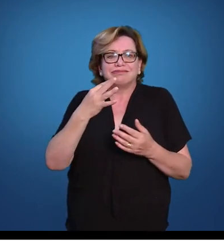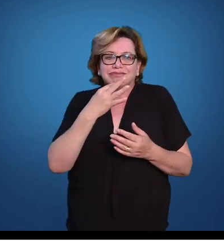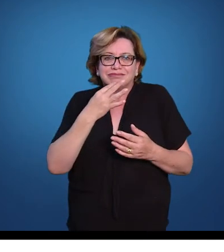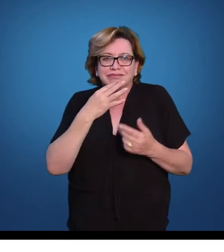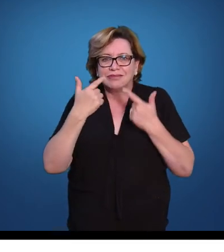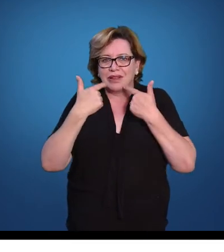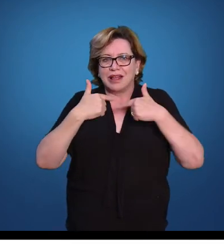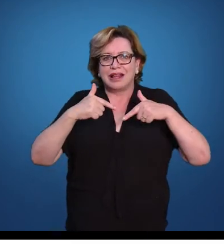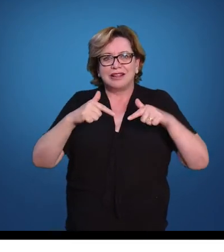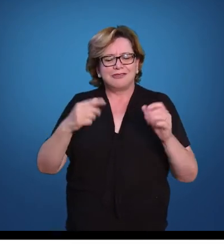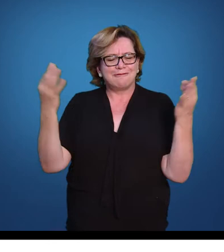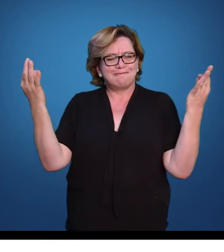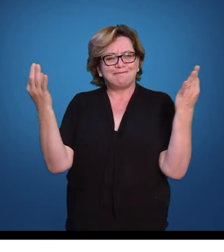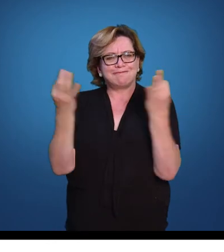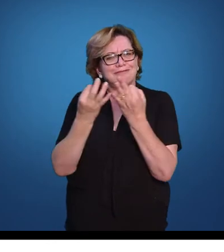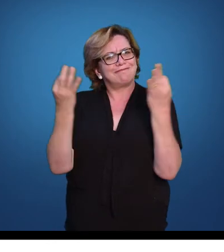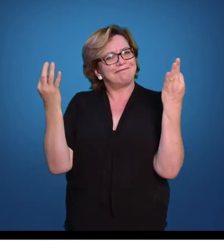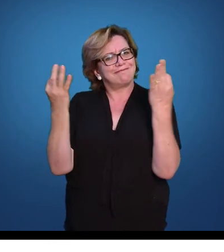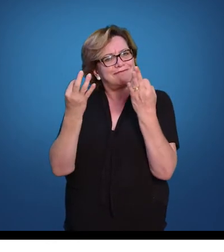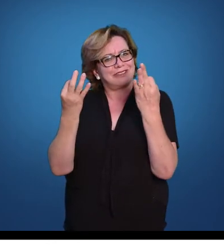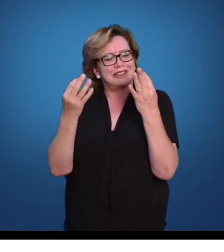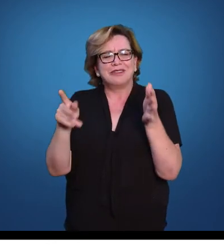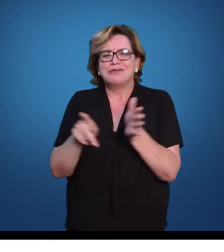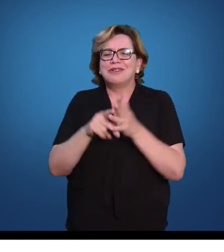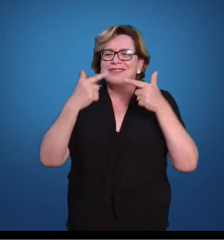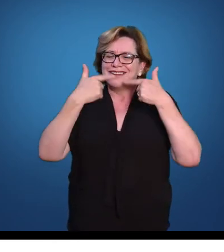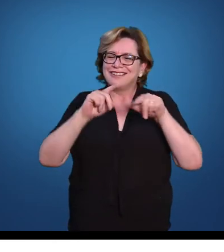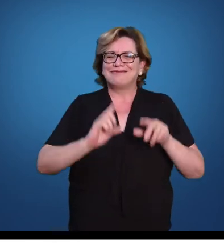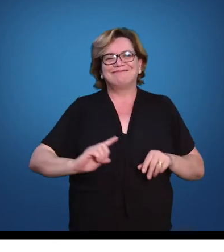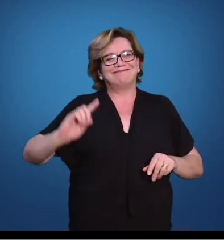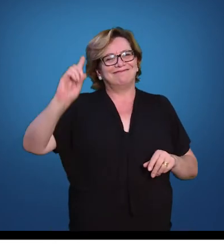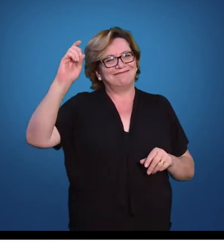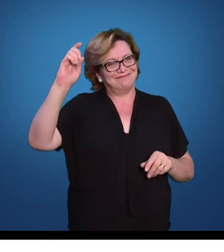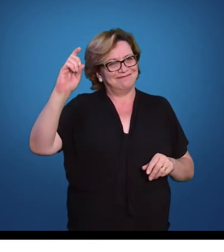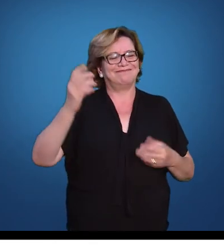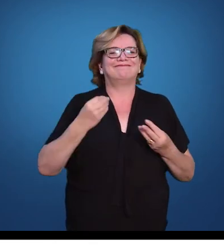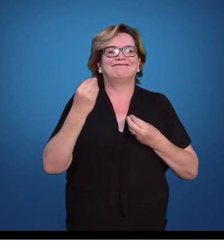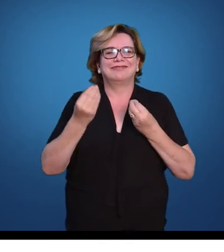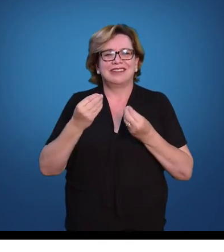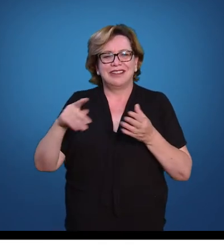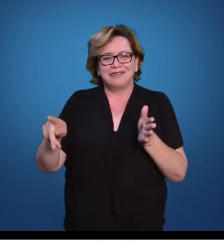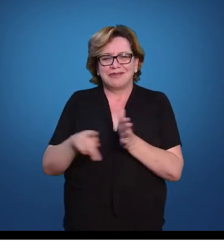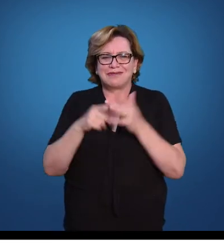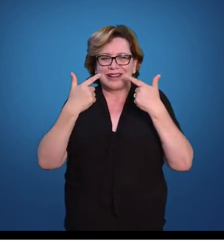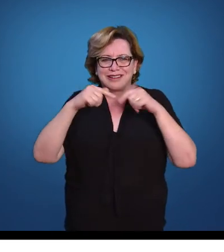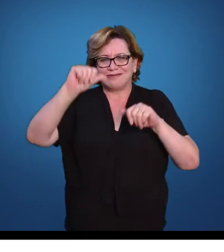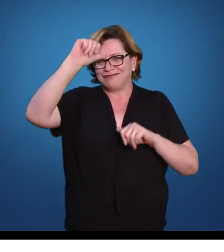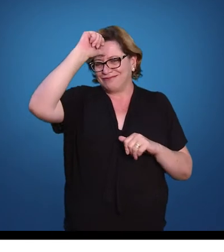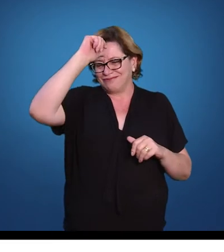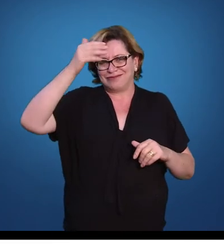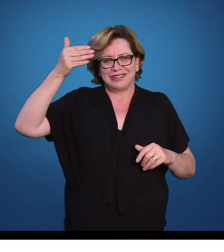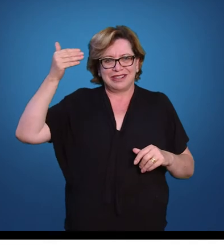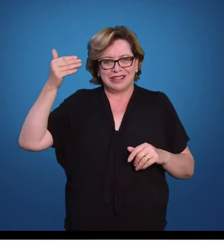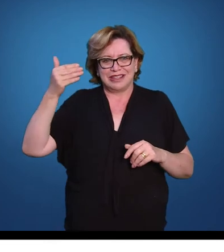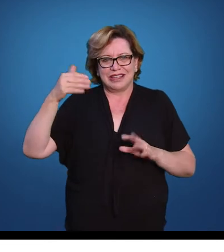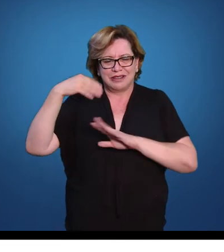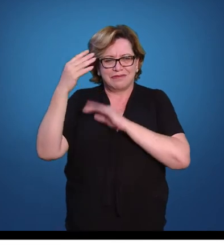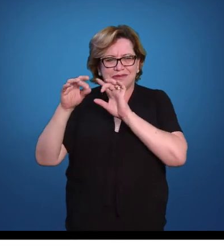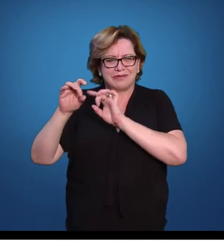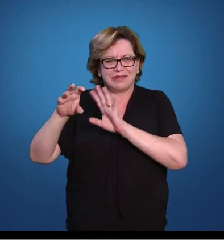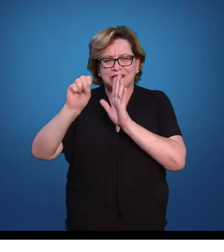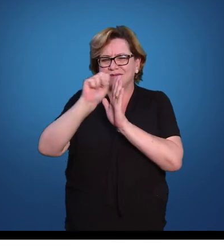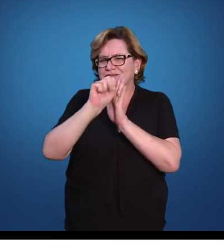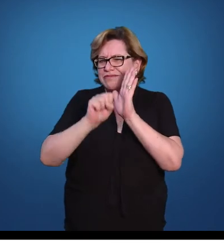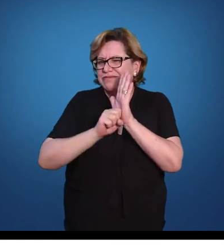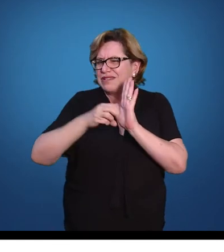uma língua perfeita, a língua dos deuses. Era a língua da antiga Índia e deixou de ser falada no século III